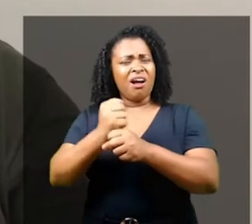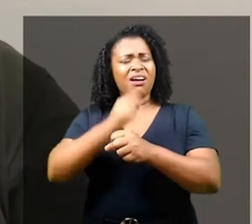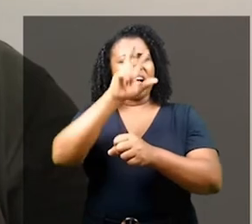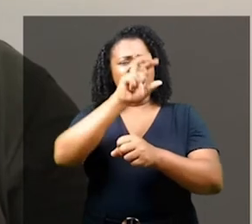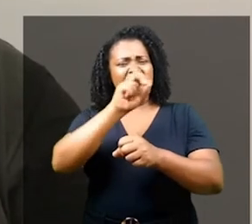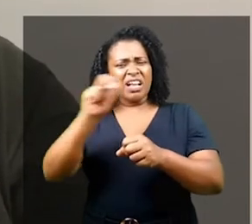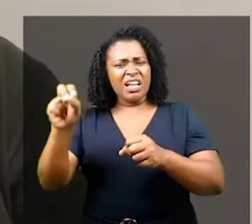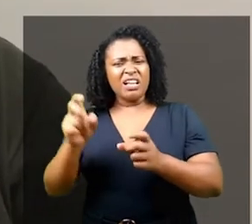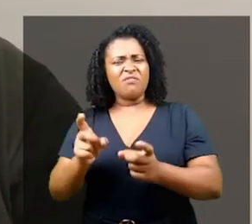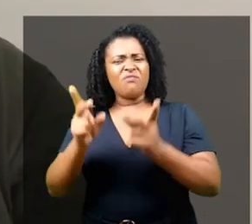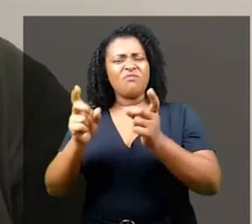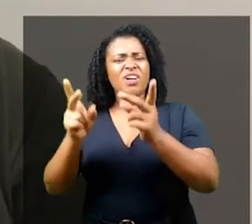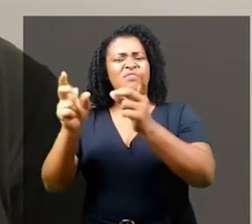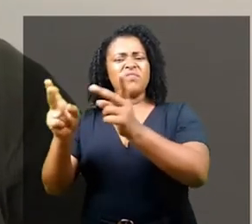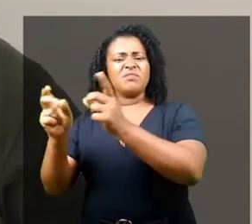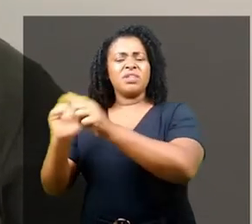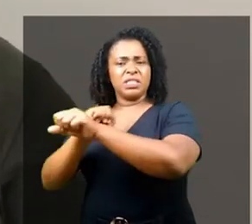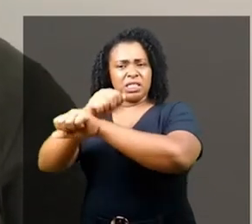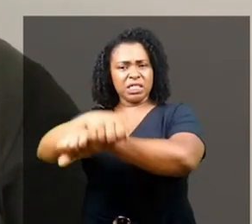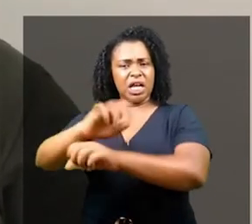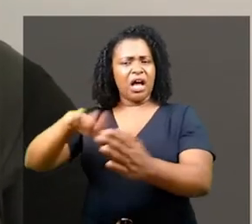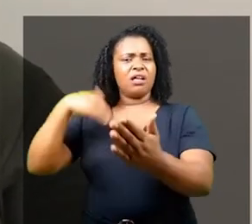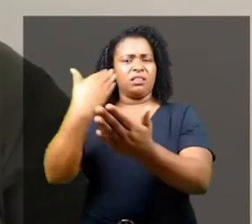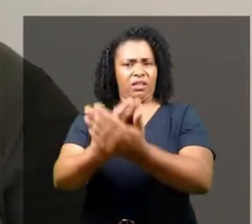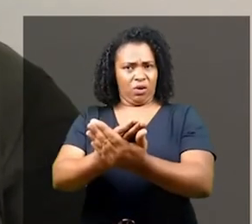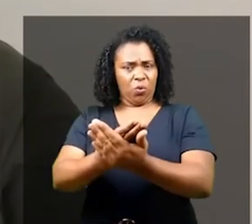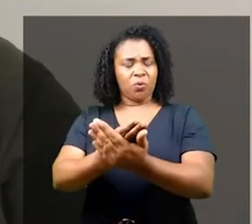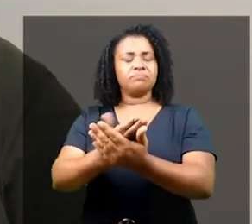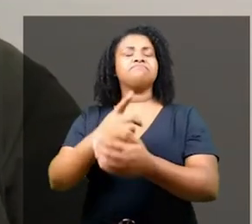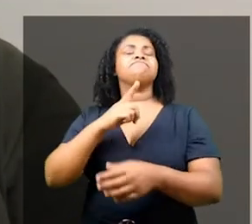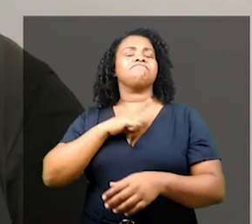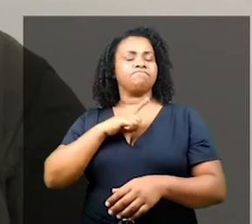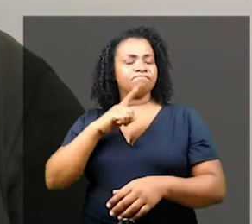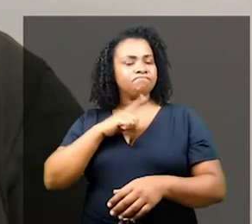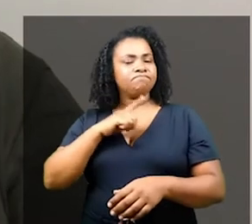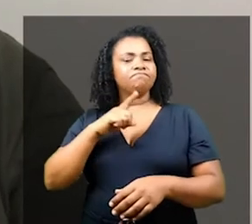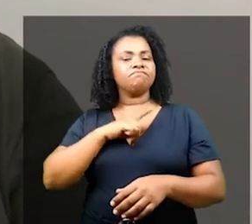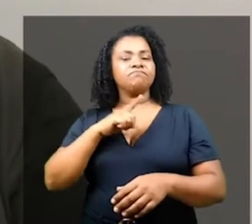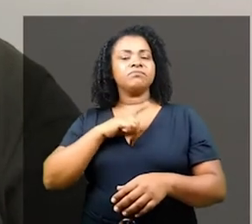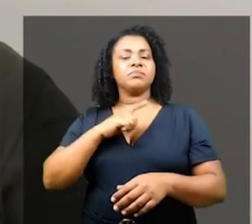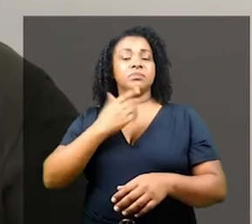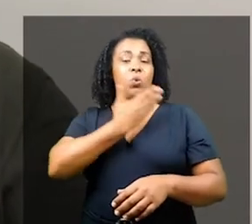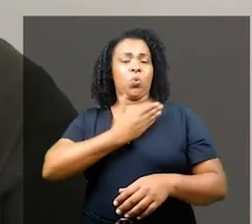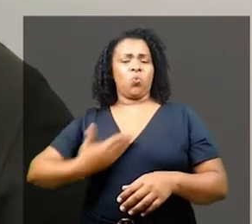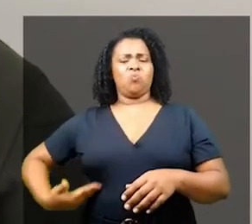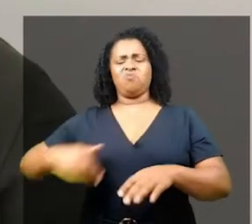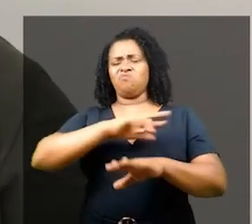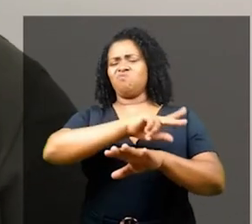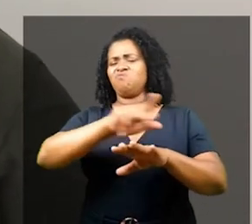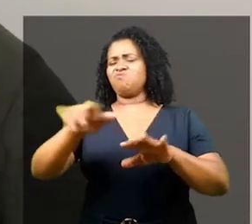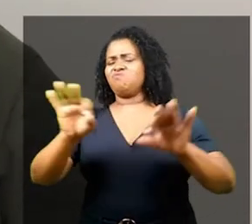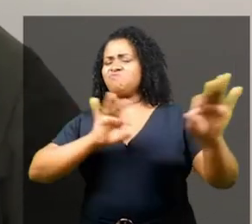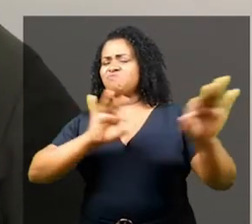É inacreditável depois de um projeto de extermínio e eugenia, engenhosos, porém falhos,